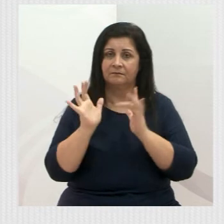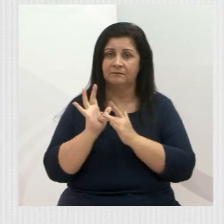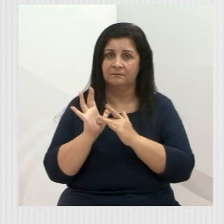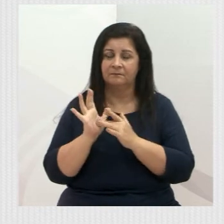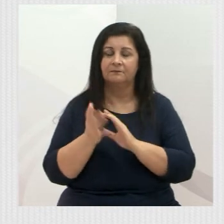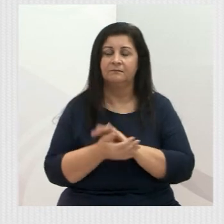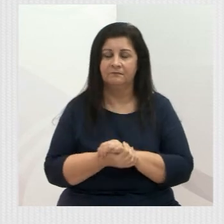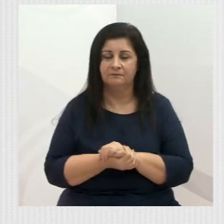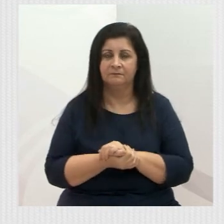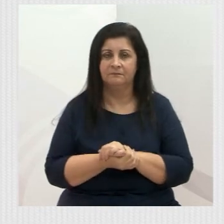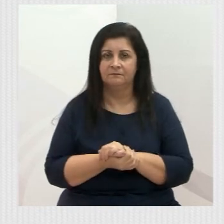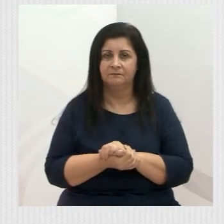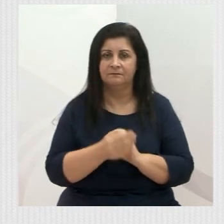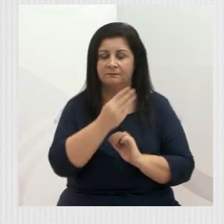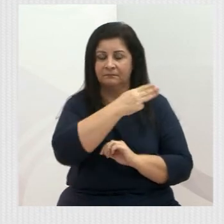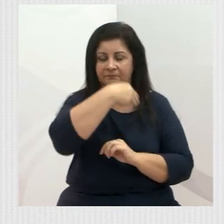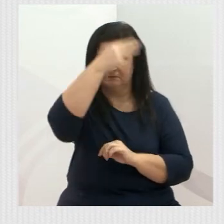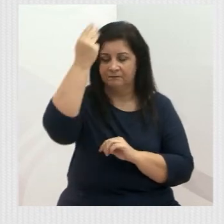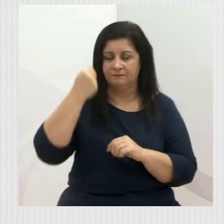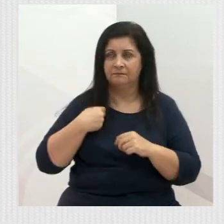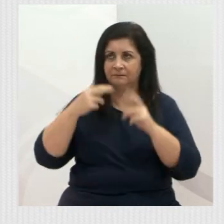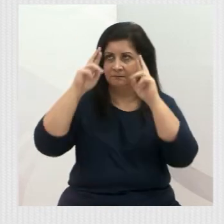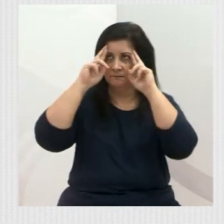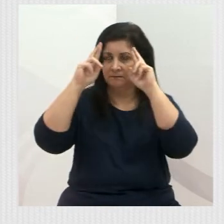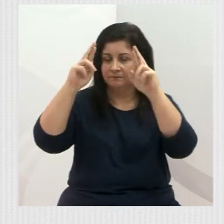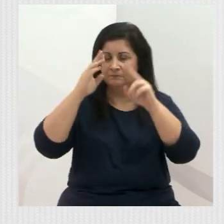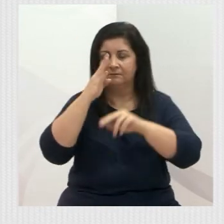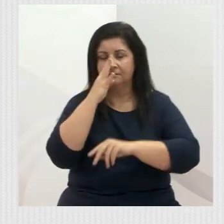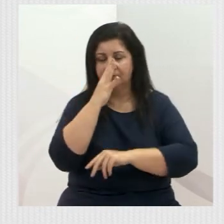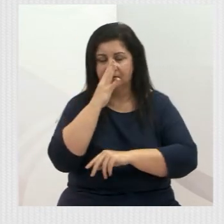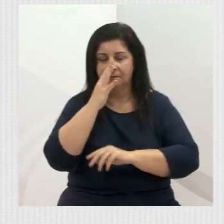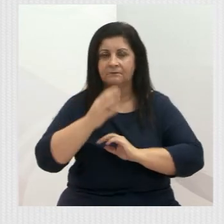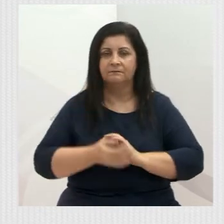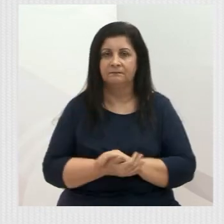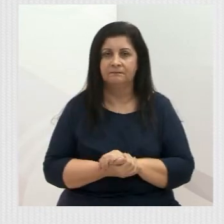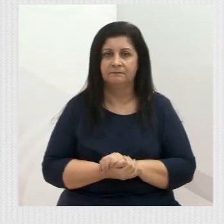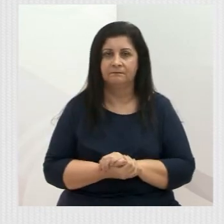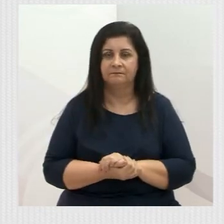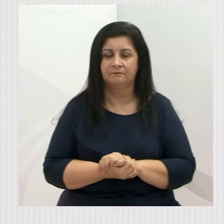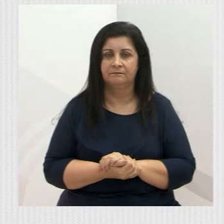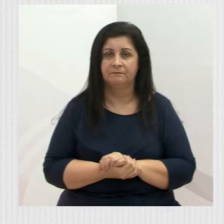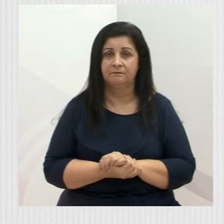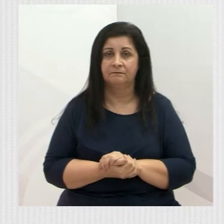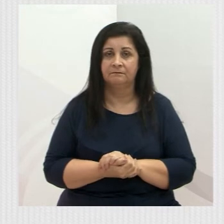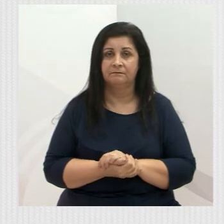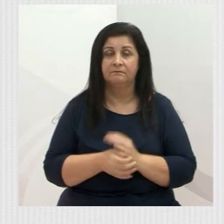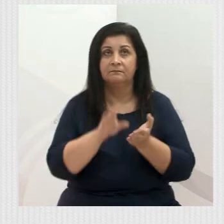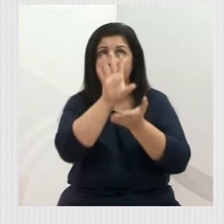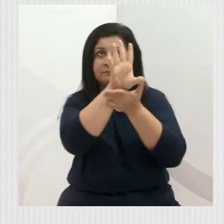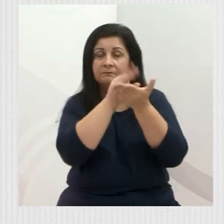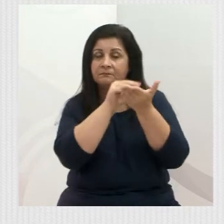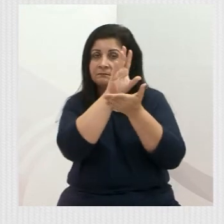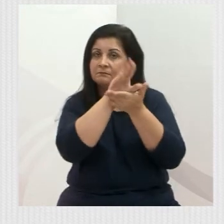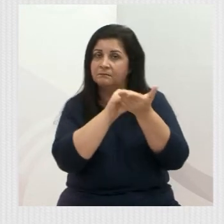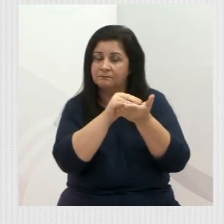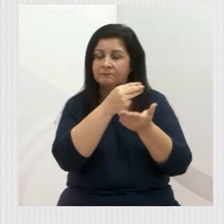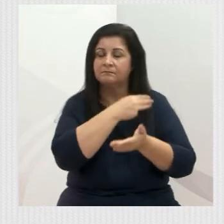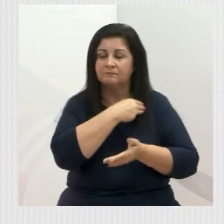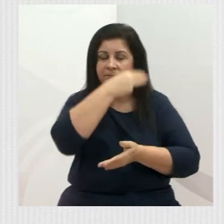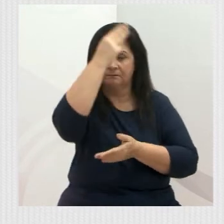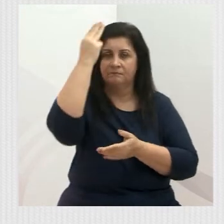e a ela o meu respeito, minha admiração, e que eu me inspiro muito em Maria